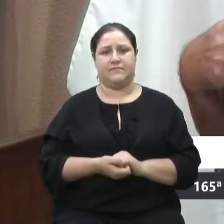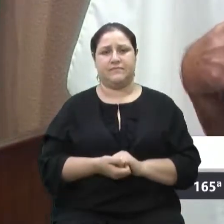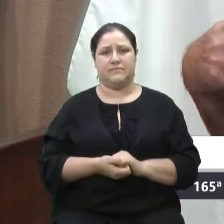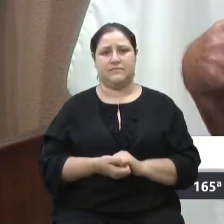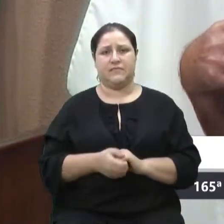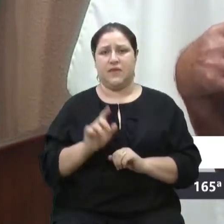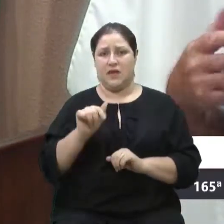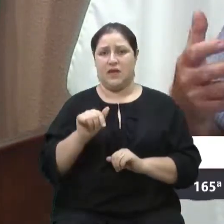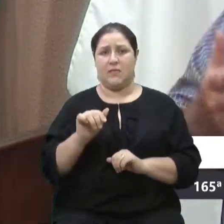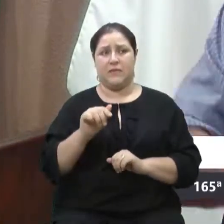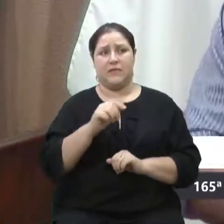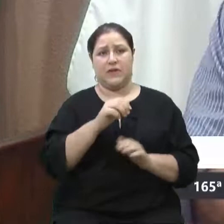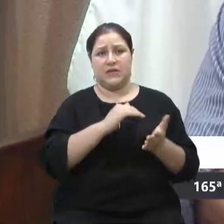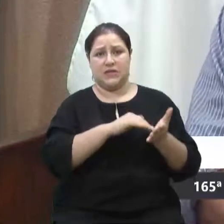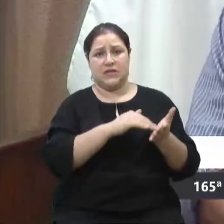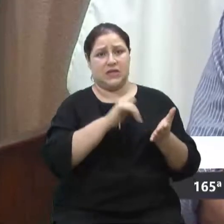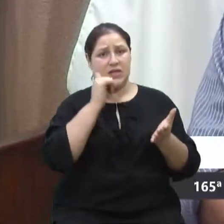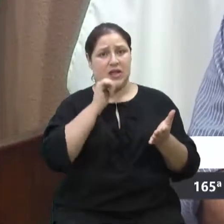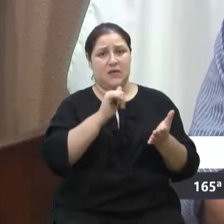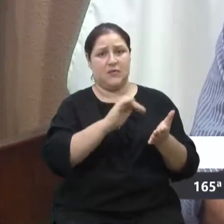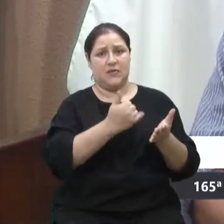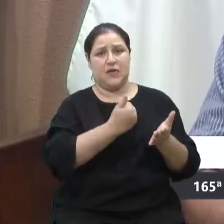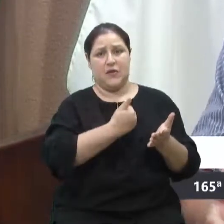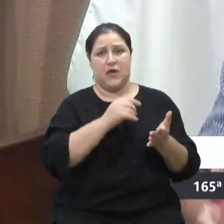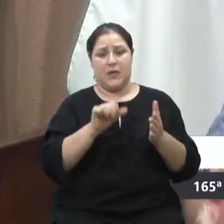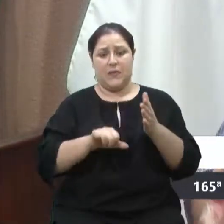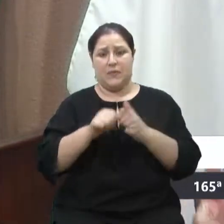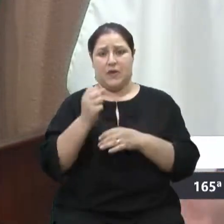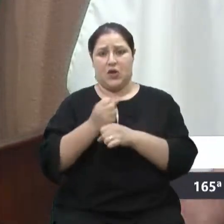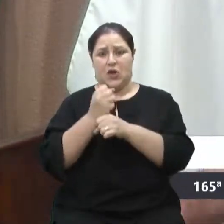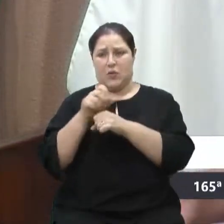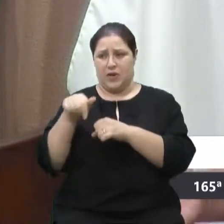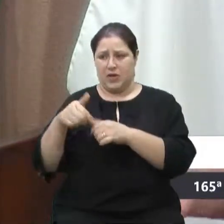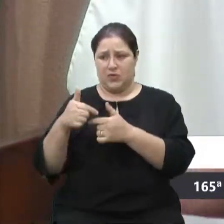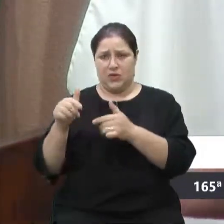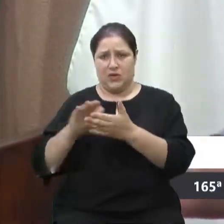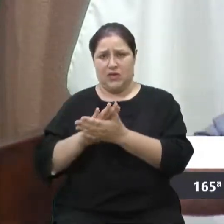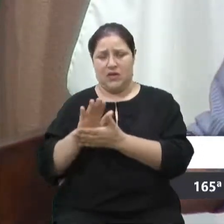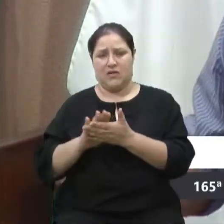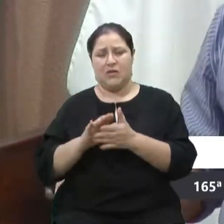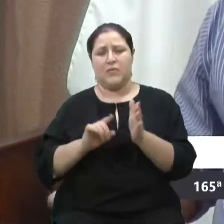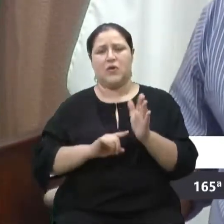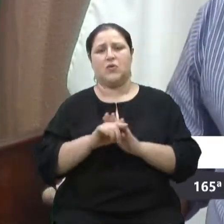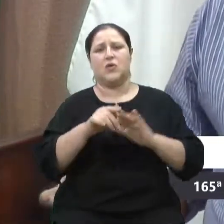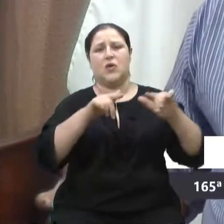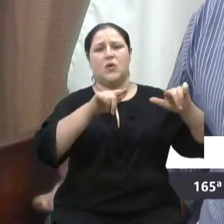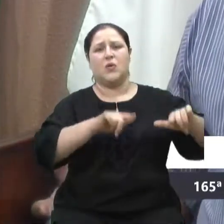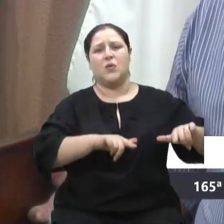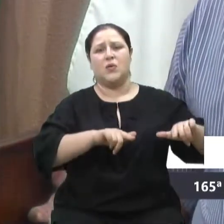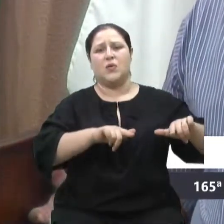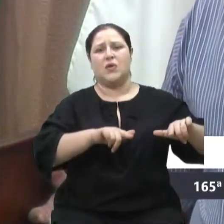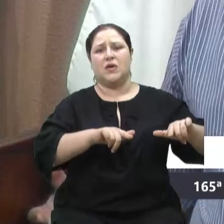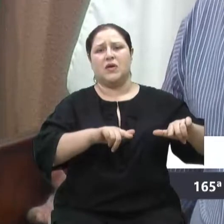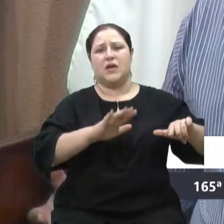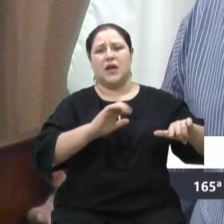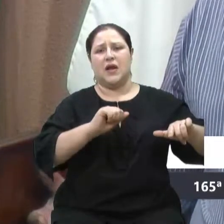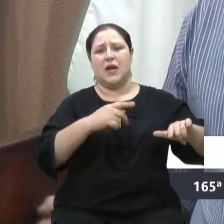Seria a primeira obra. E vocês não têm nada aqui? Tá, e a Capela Mortuária que faz um ano e três meses?